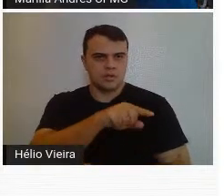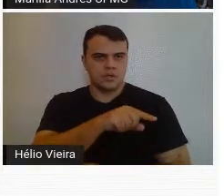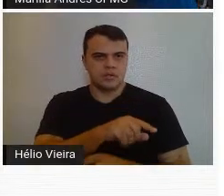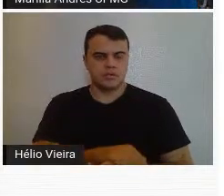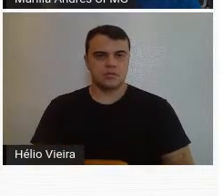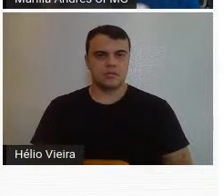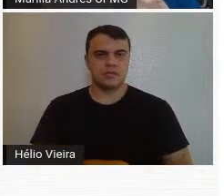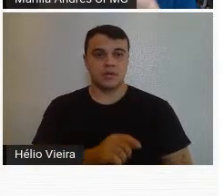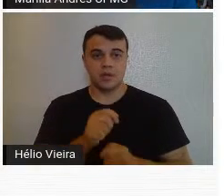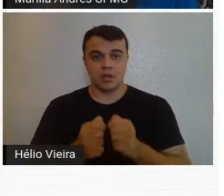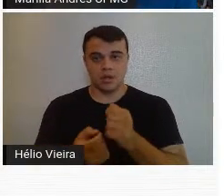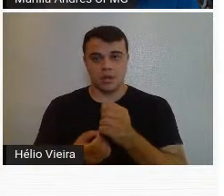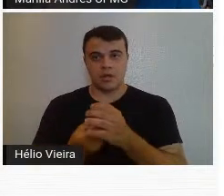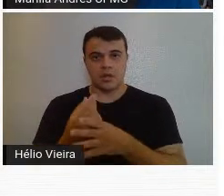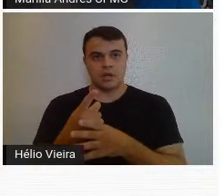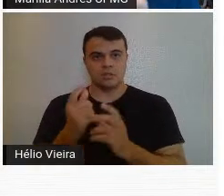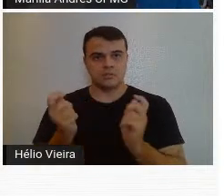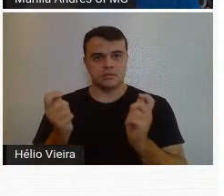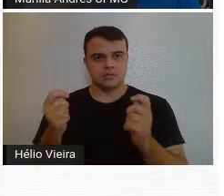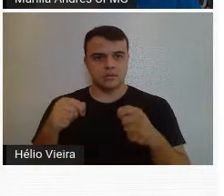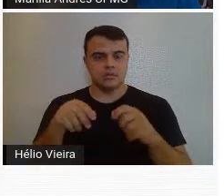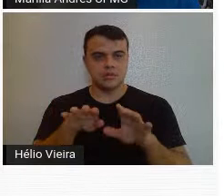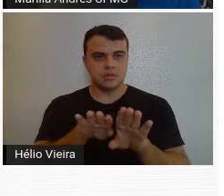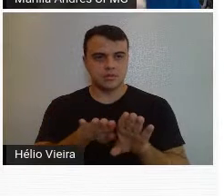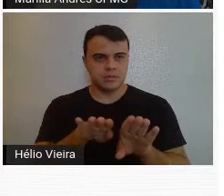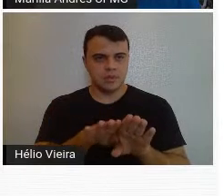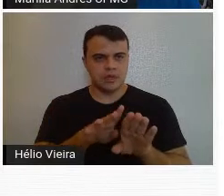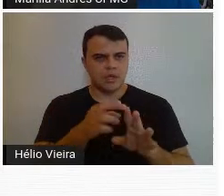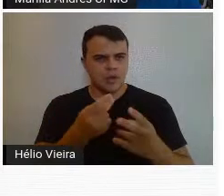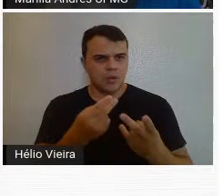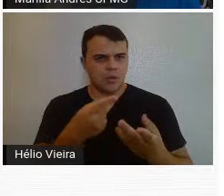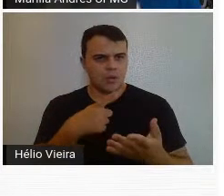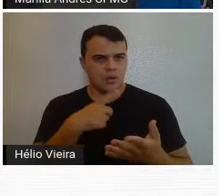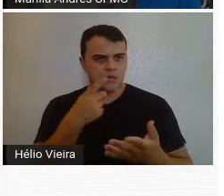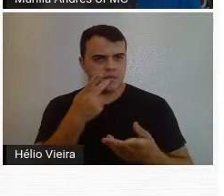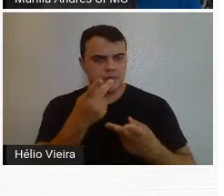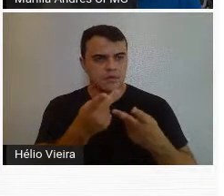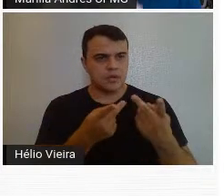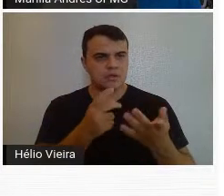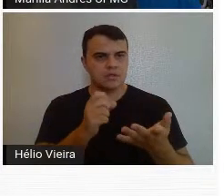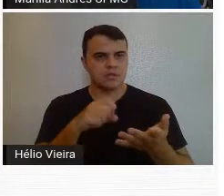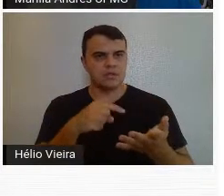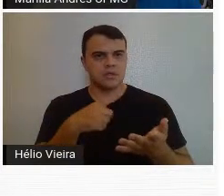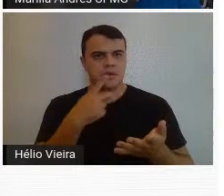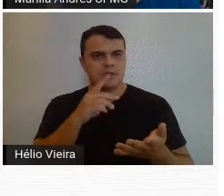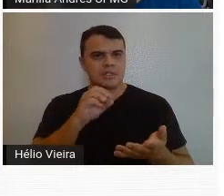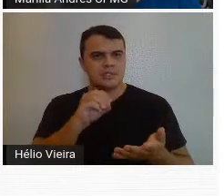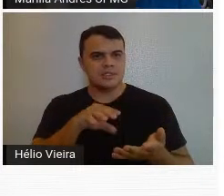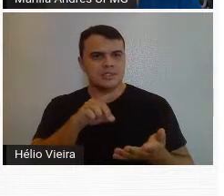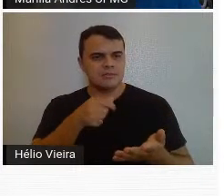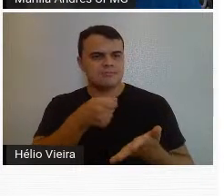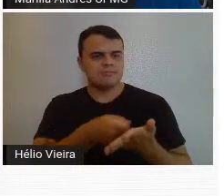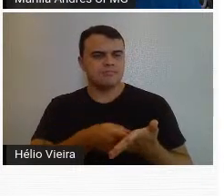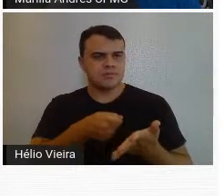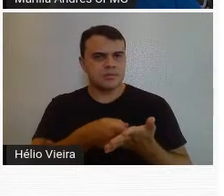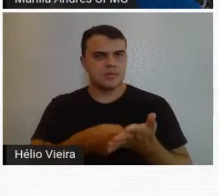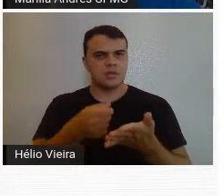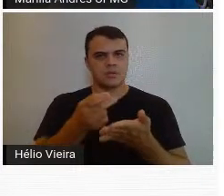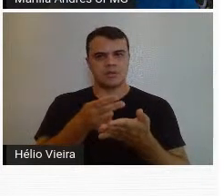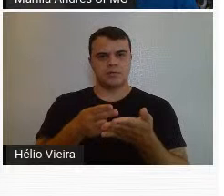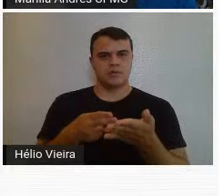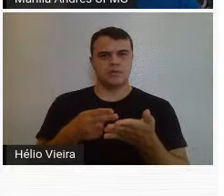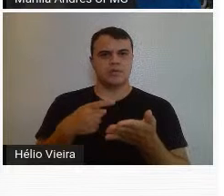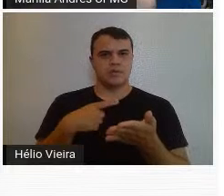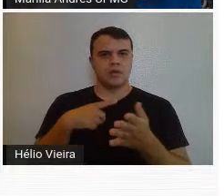criarem, dava também, ao mesmo tempo, ele buscava, ensinava essa disciplina do desenho, era